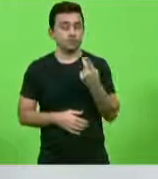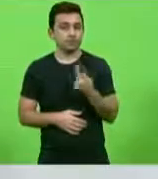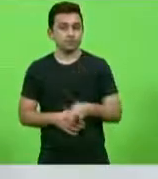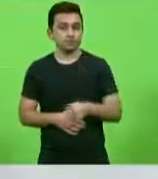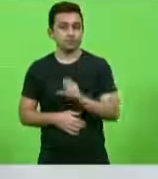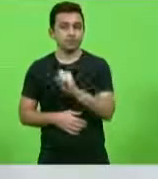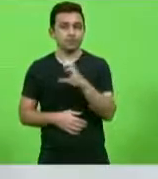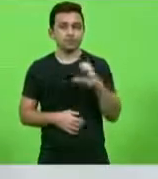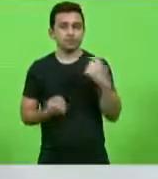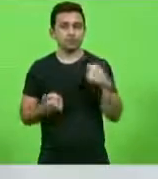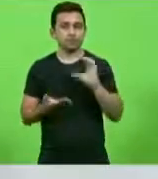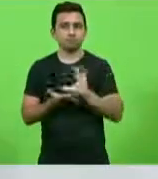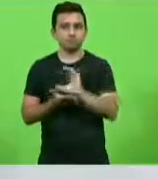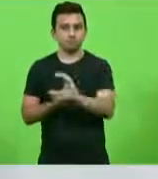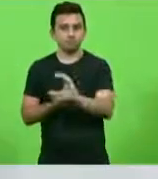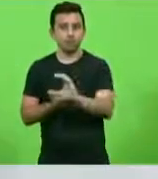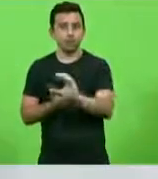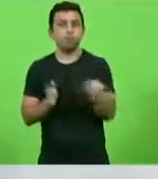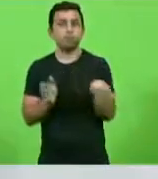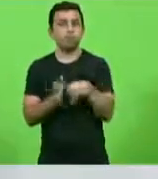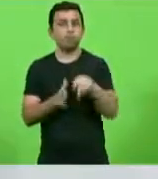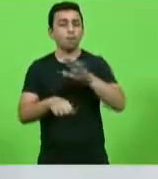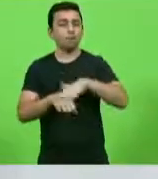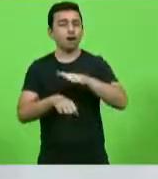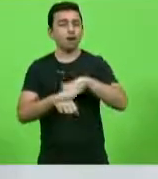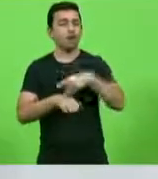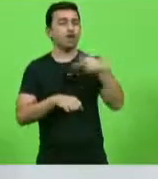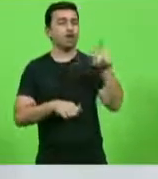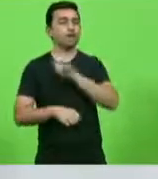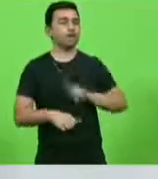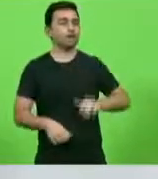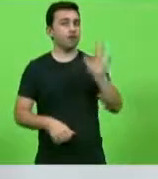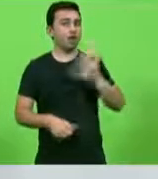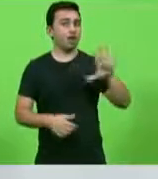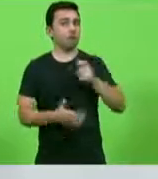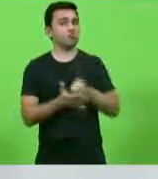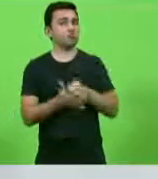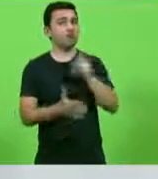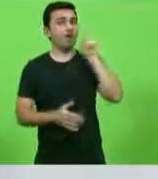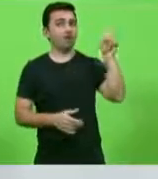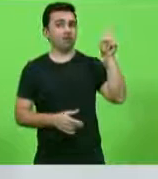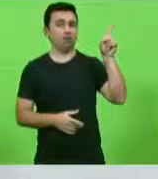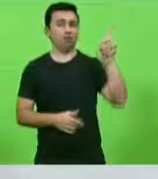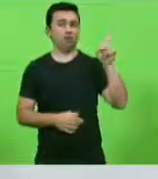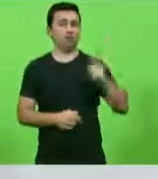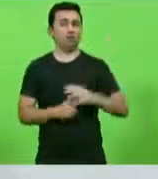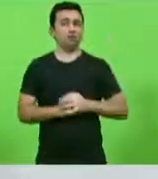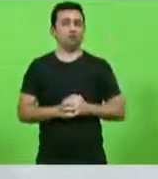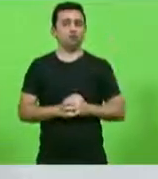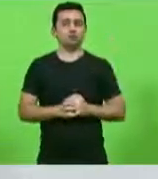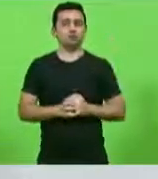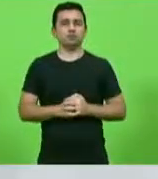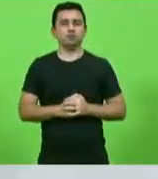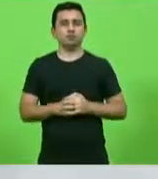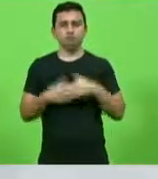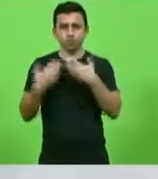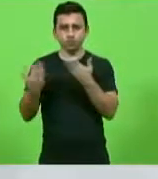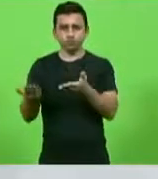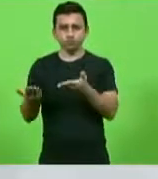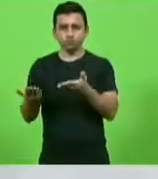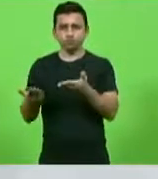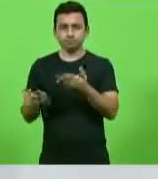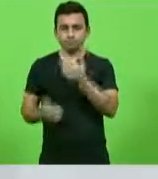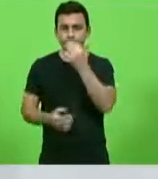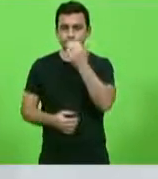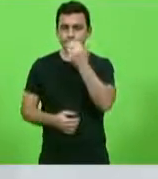investir no que é obrigação do governo federal. é importante frisar aqui, deputado Sérgio Motto, Vossa Excelência, que é um homem de uma